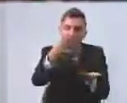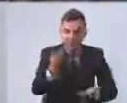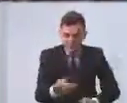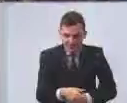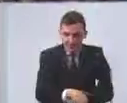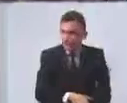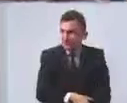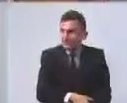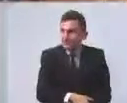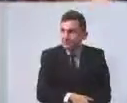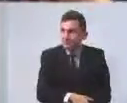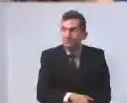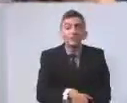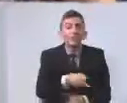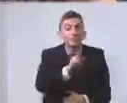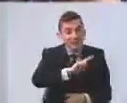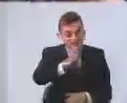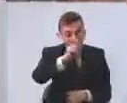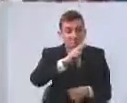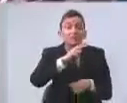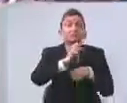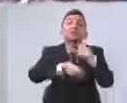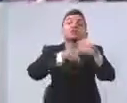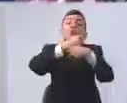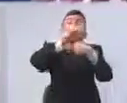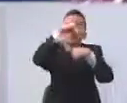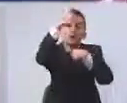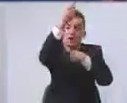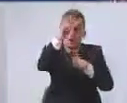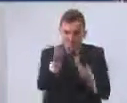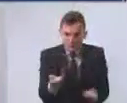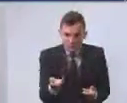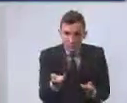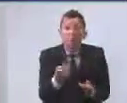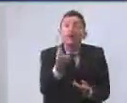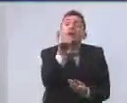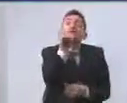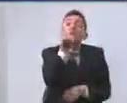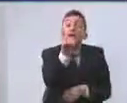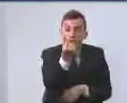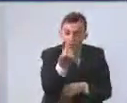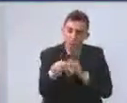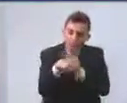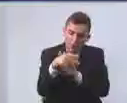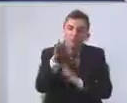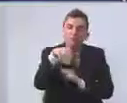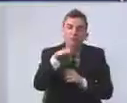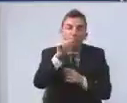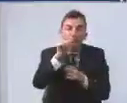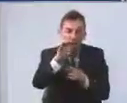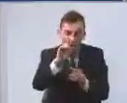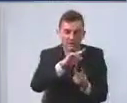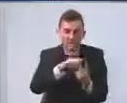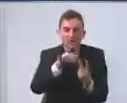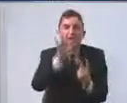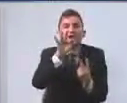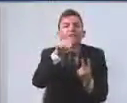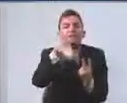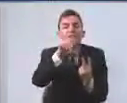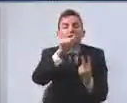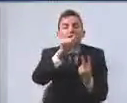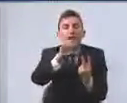no ano seguinte, com os recursos do FUNCAD e com os recursos do FMS.